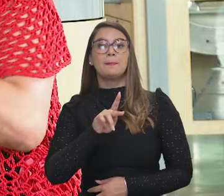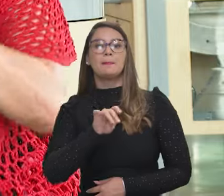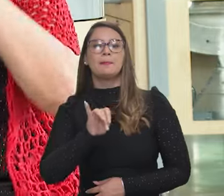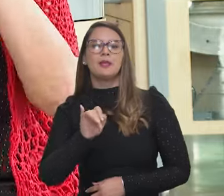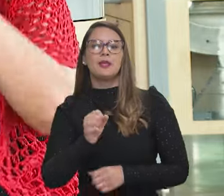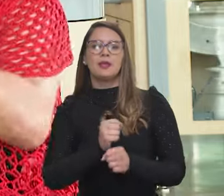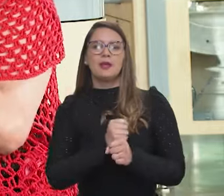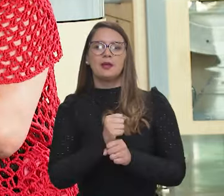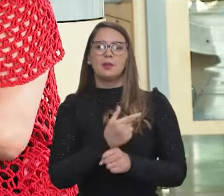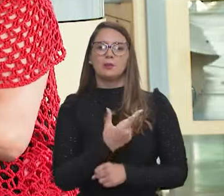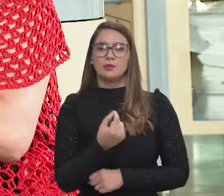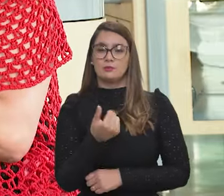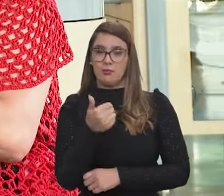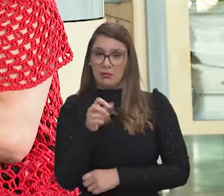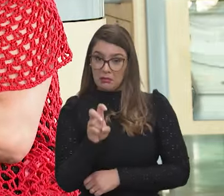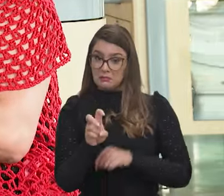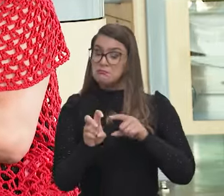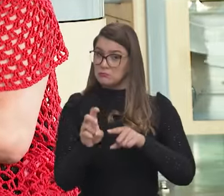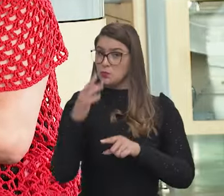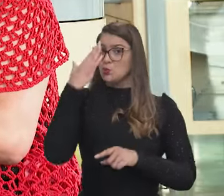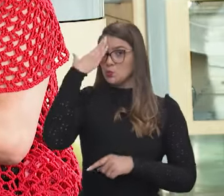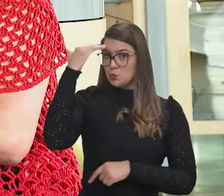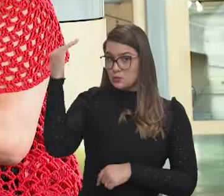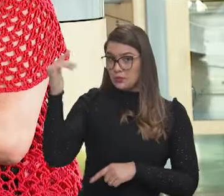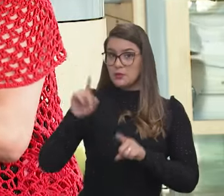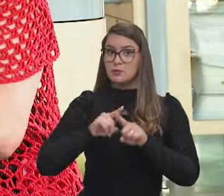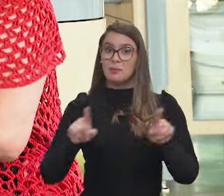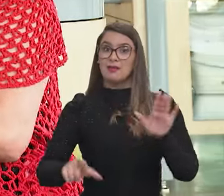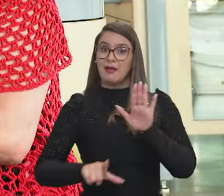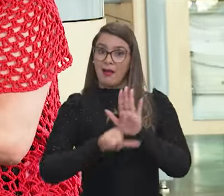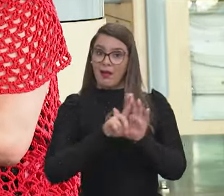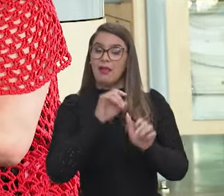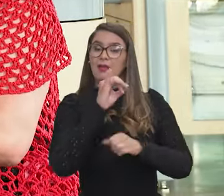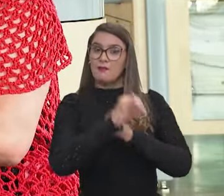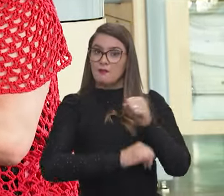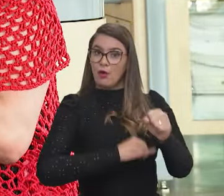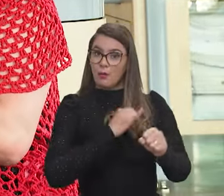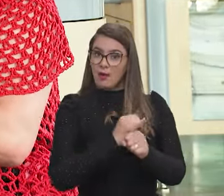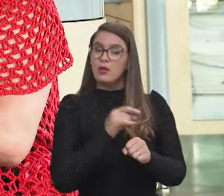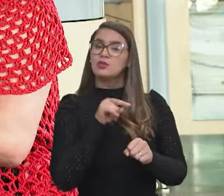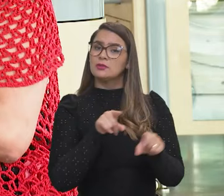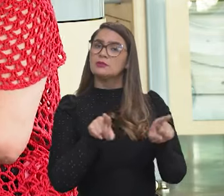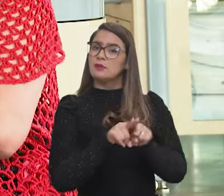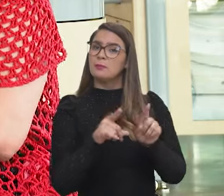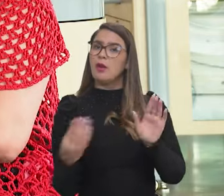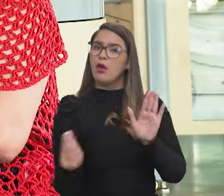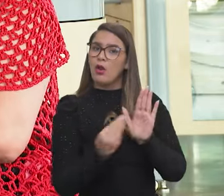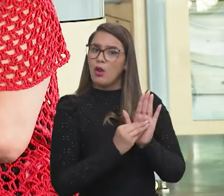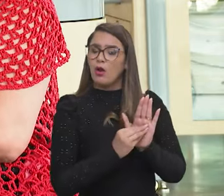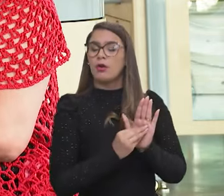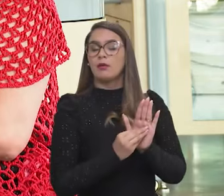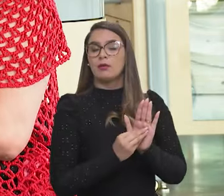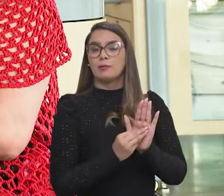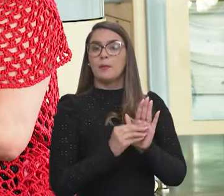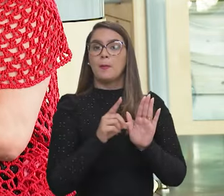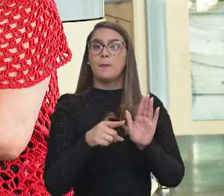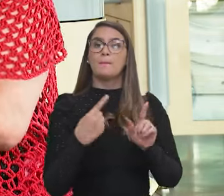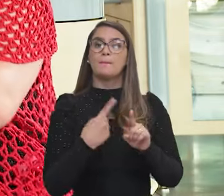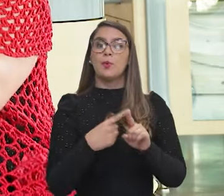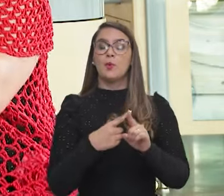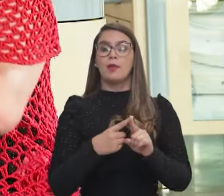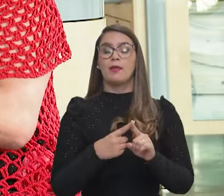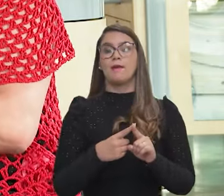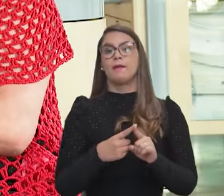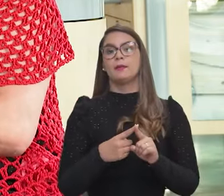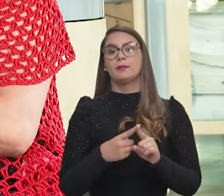2015, e que é um caso de sucesso. Mas a própria lei da informática, ela também pressupõe isso, porque